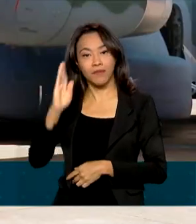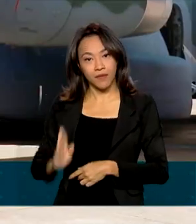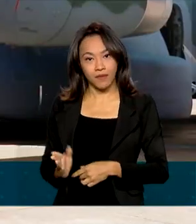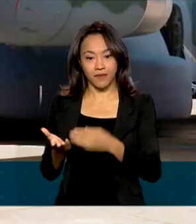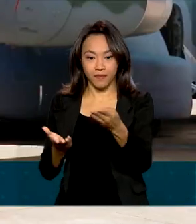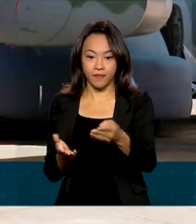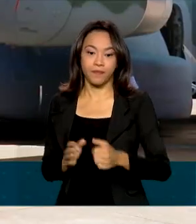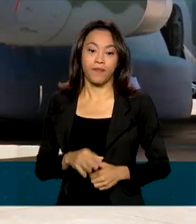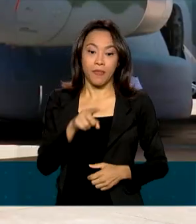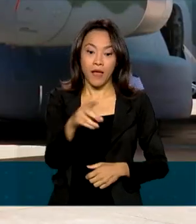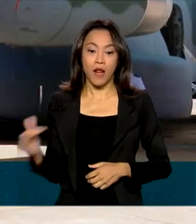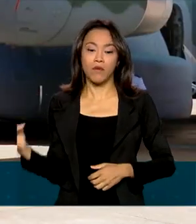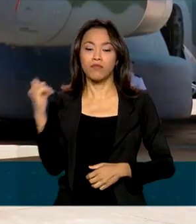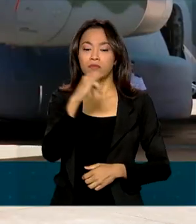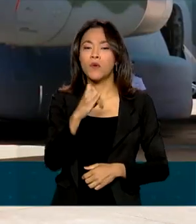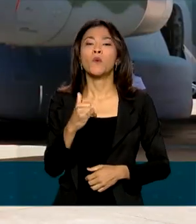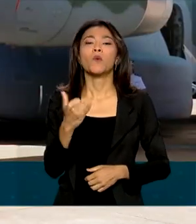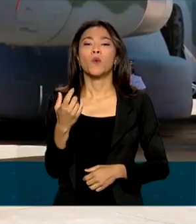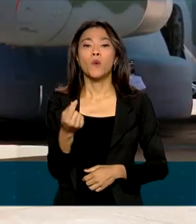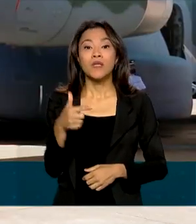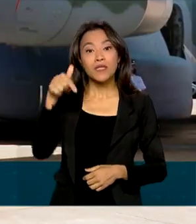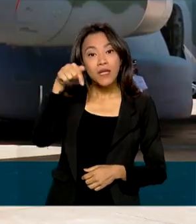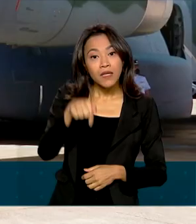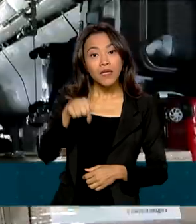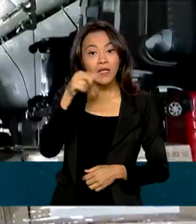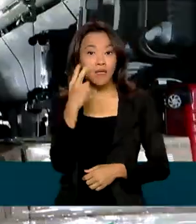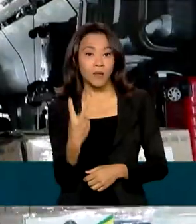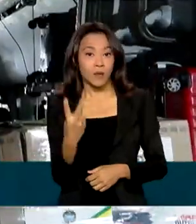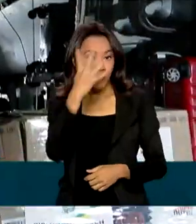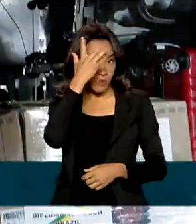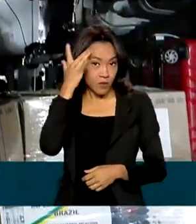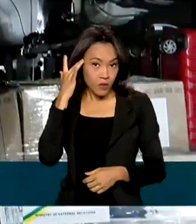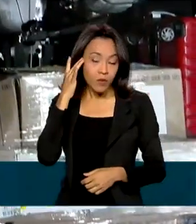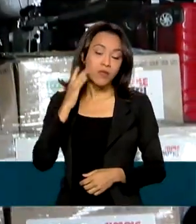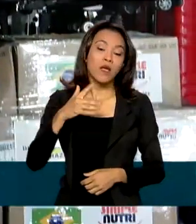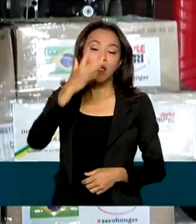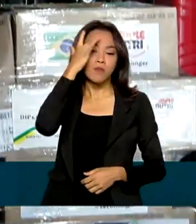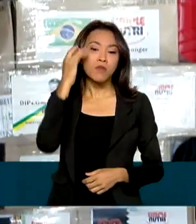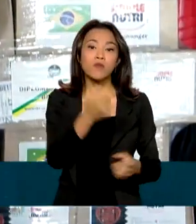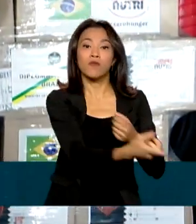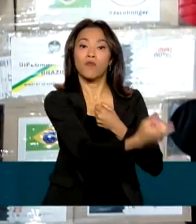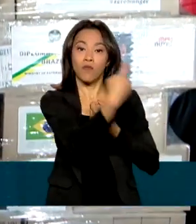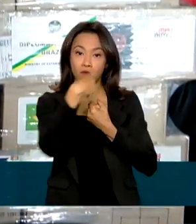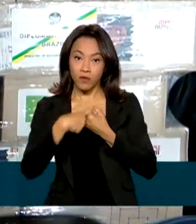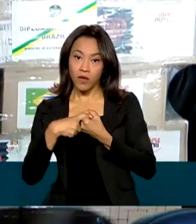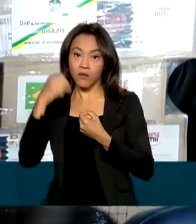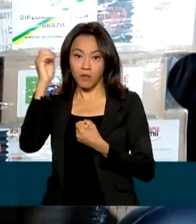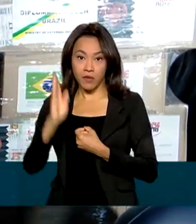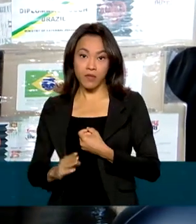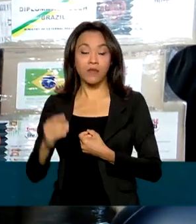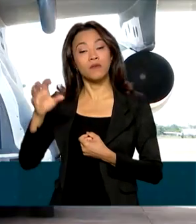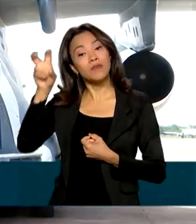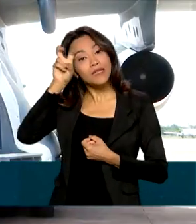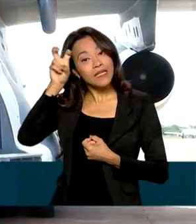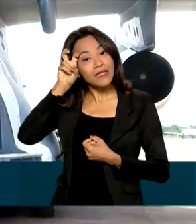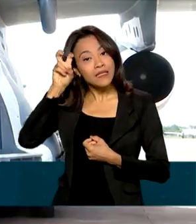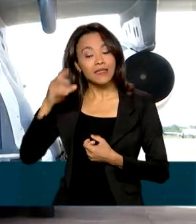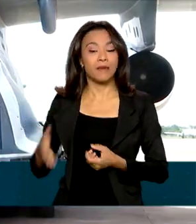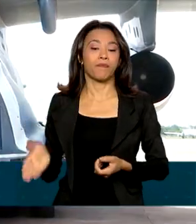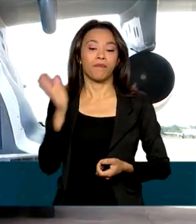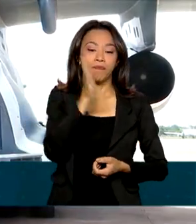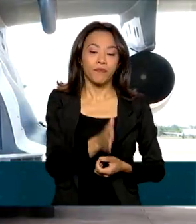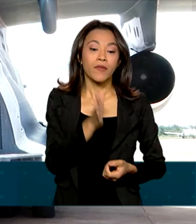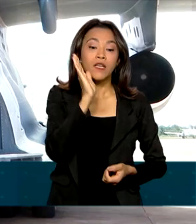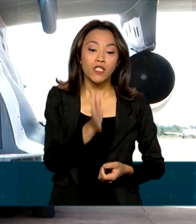A aeronave tem capacidade para 72 passageiros. Os brasileiros repatriados devem chegar ao país na quinta-feira. Já a